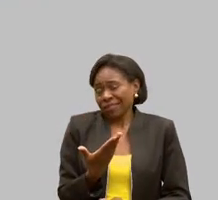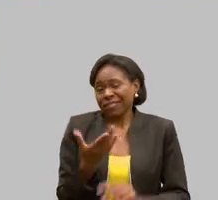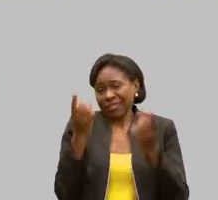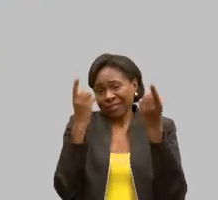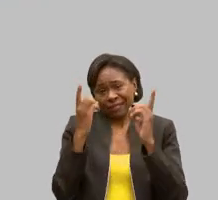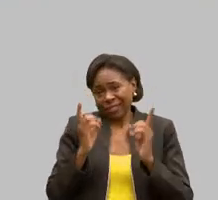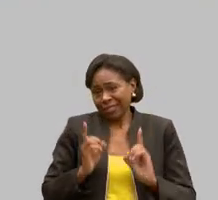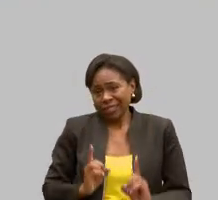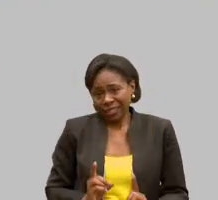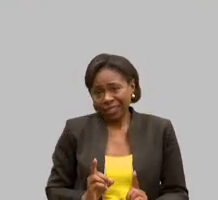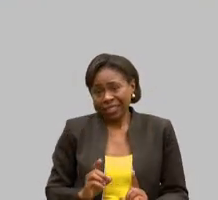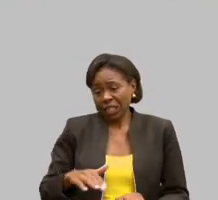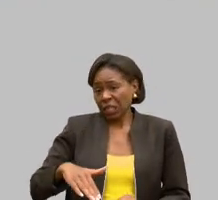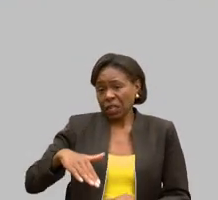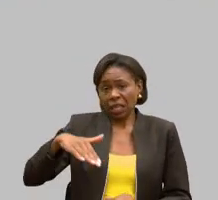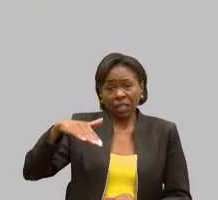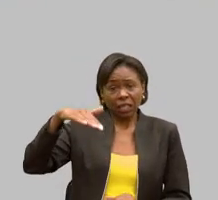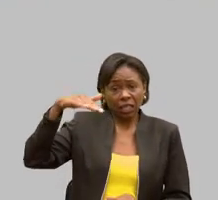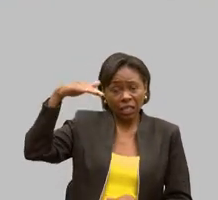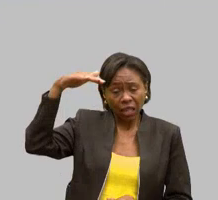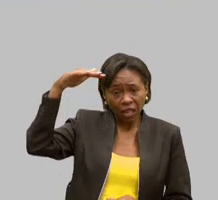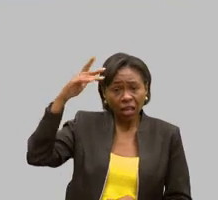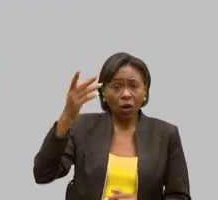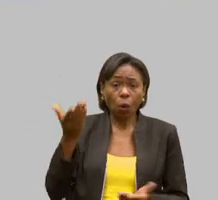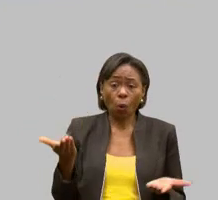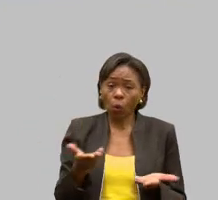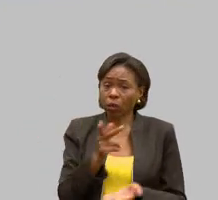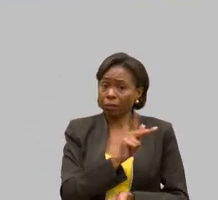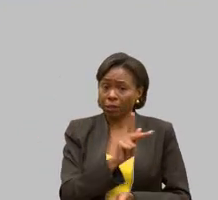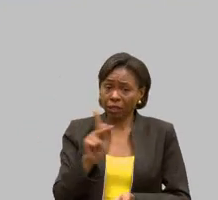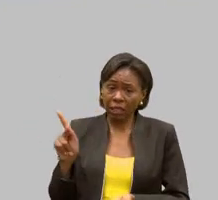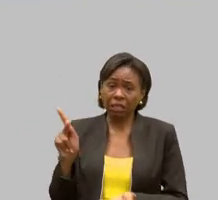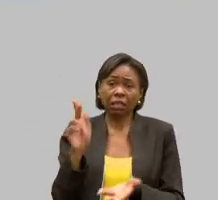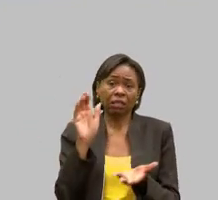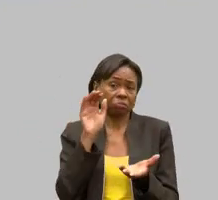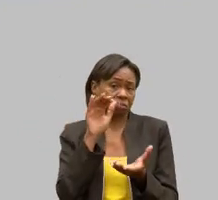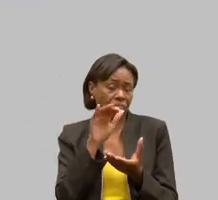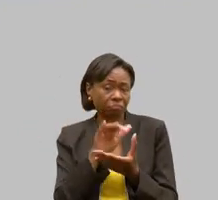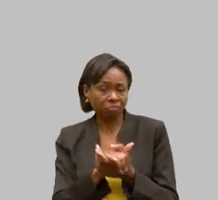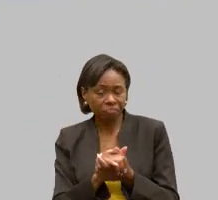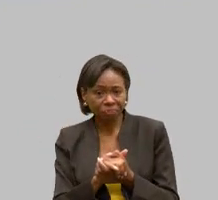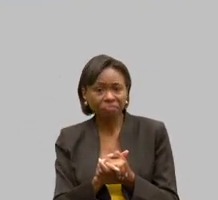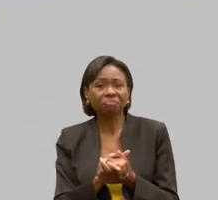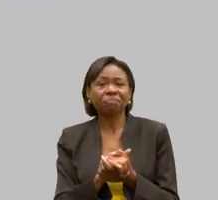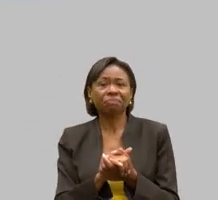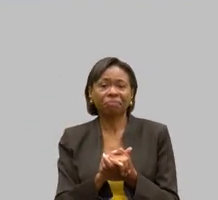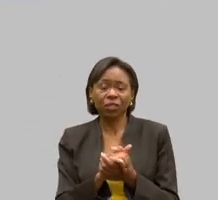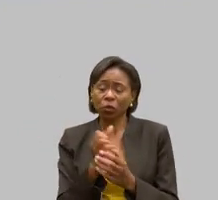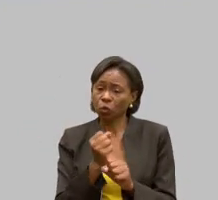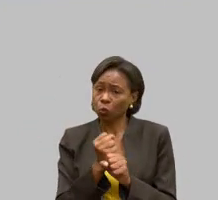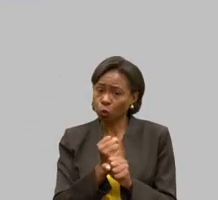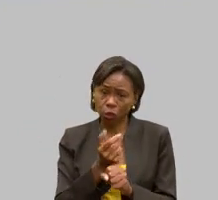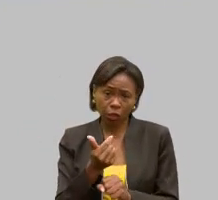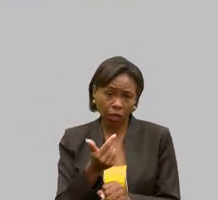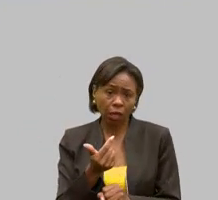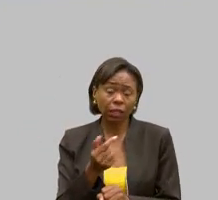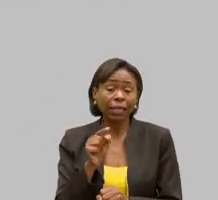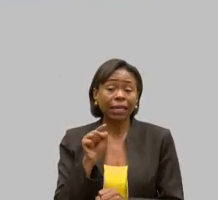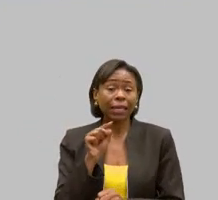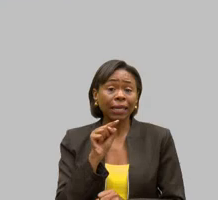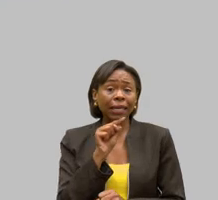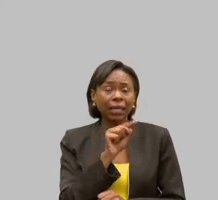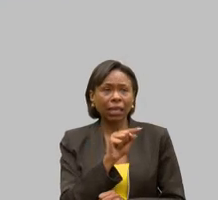ele é presidente, ele hoje é casado, 12 anos de casamento, e essa mãe que naquela